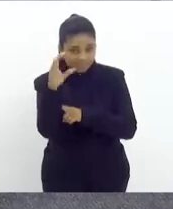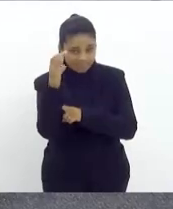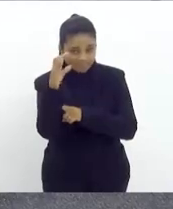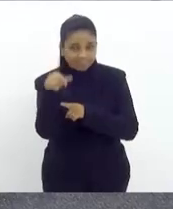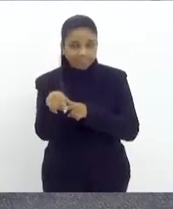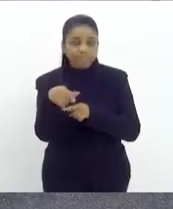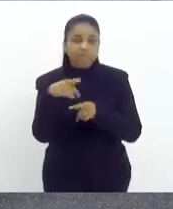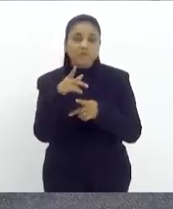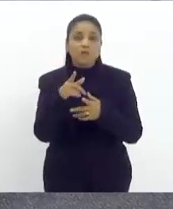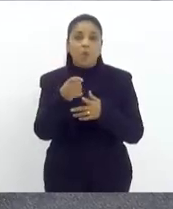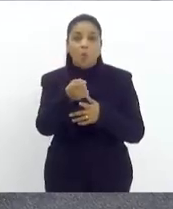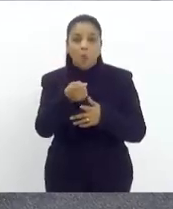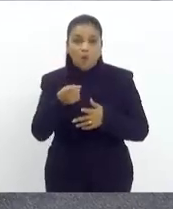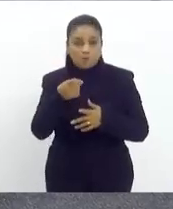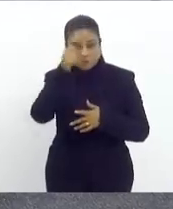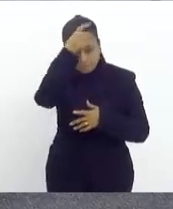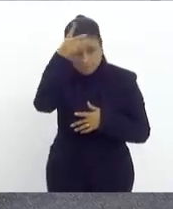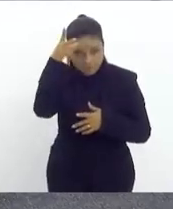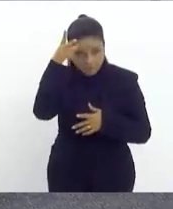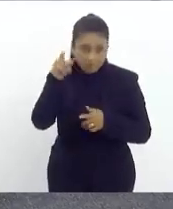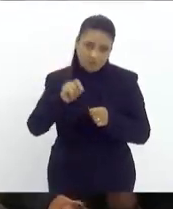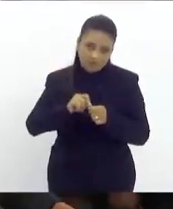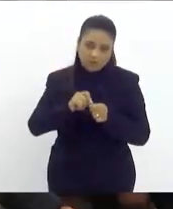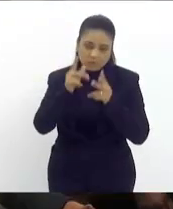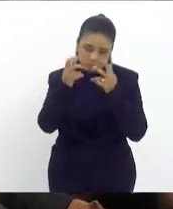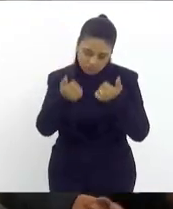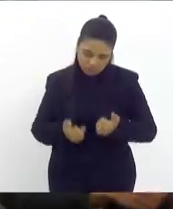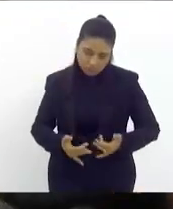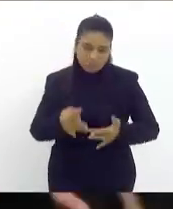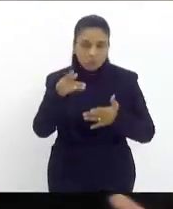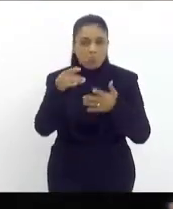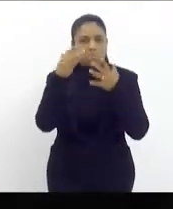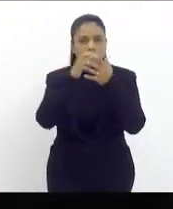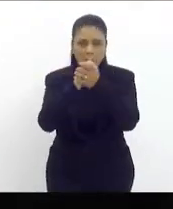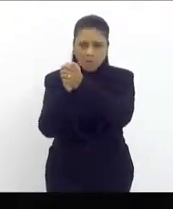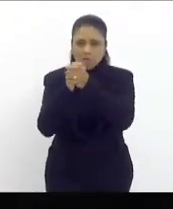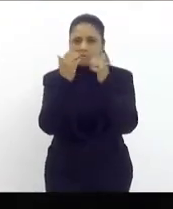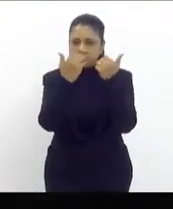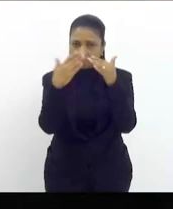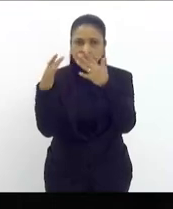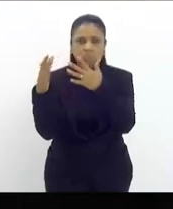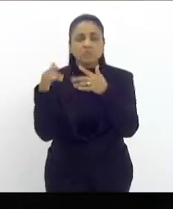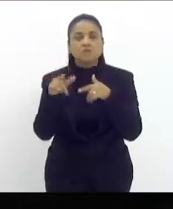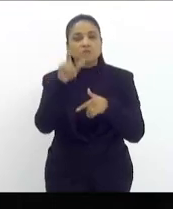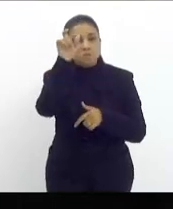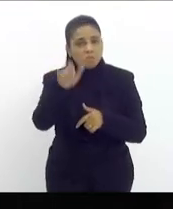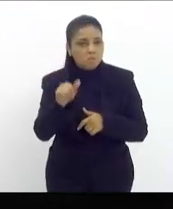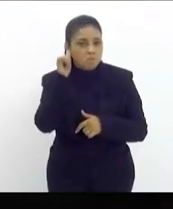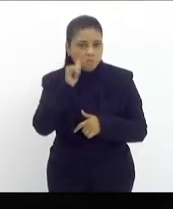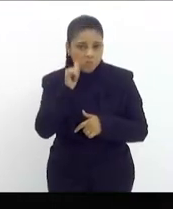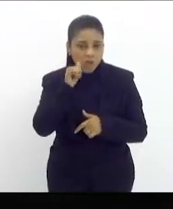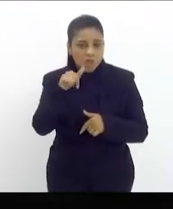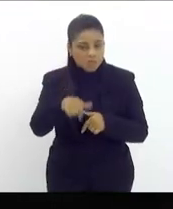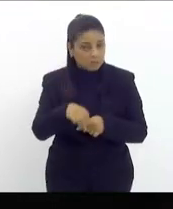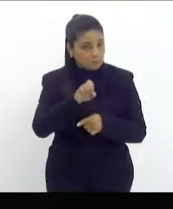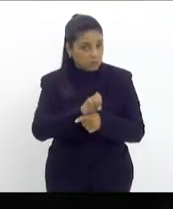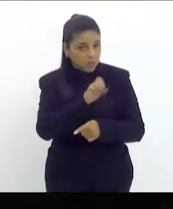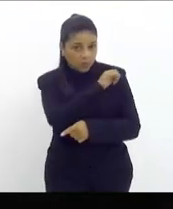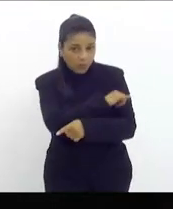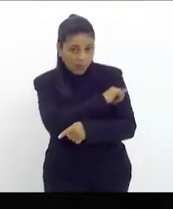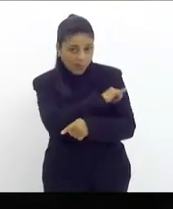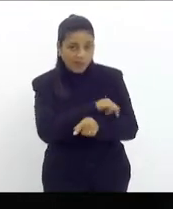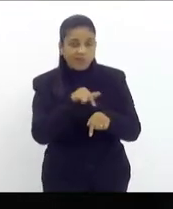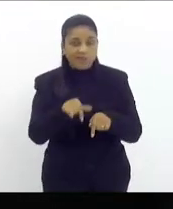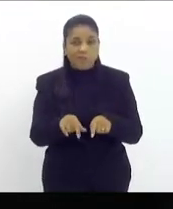segundo vossa excelência documentou. Parabéns. Exatamente. Foram mulheres atingidas não só no Rio de Janeiro, vamos